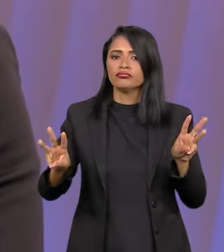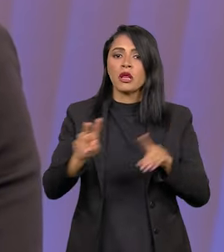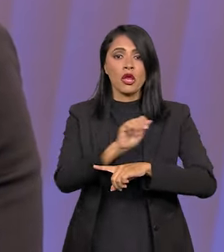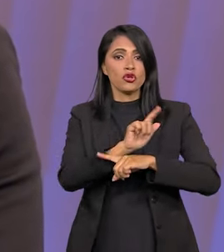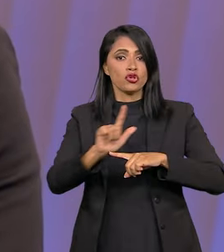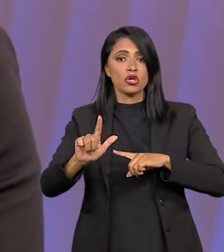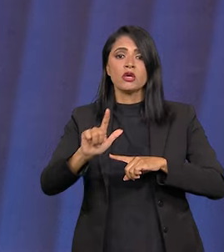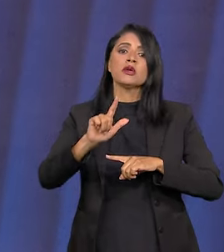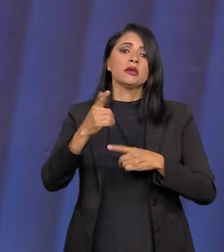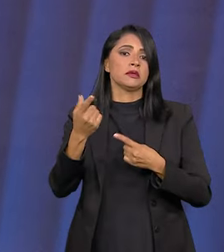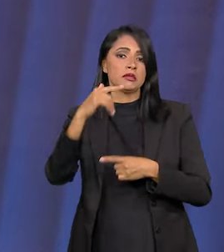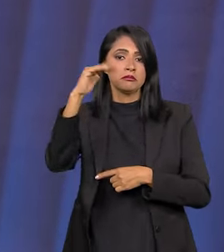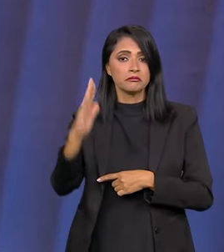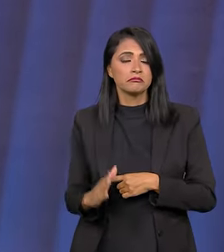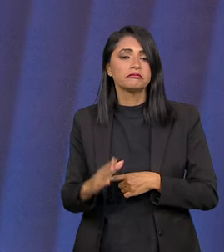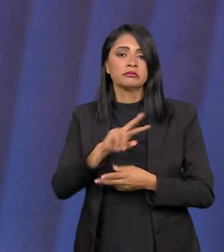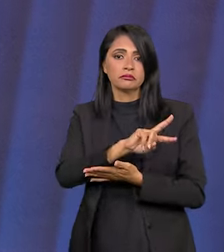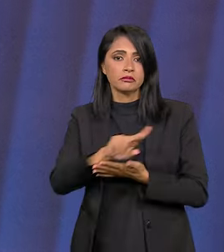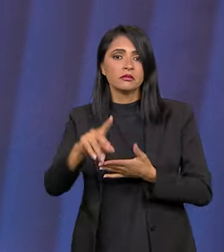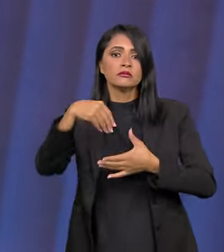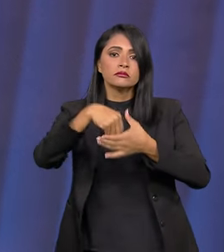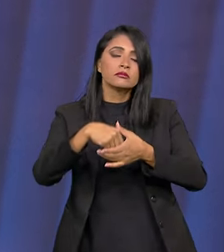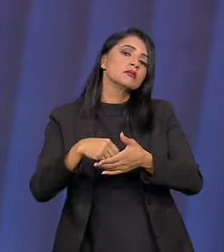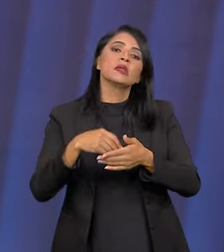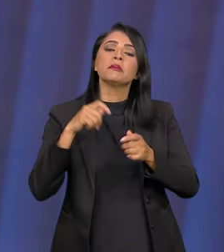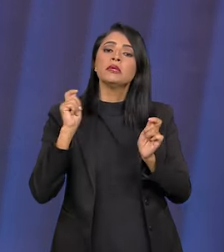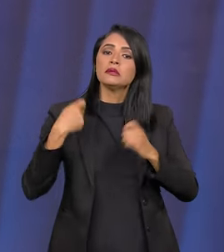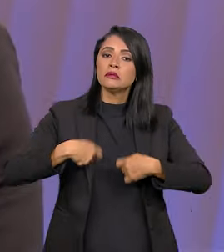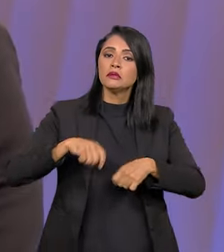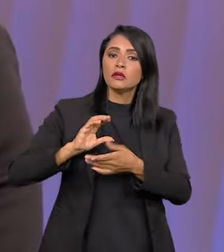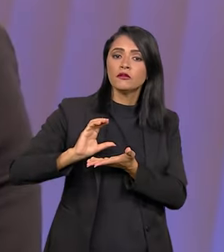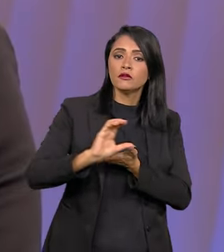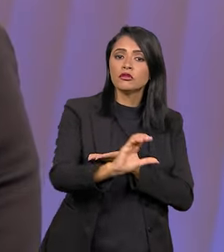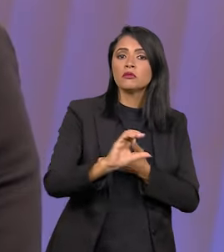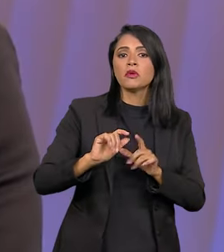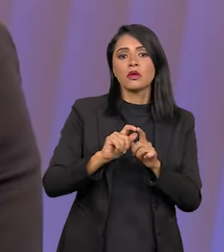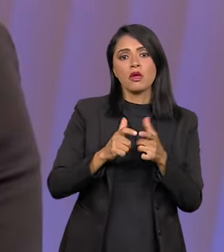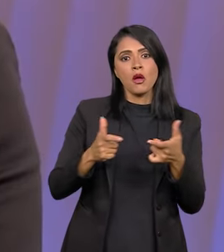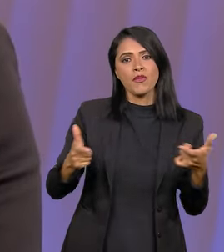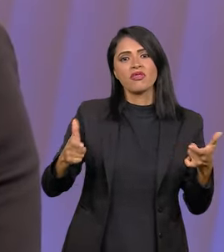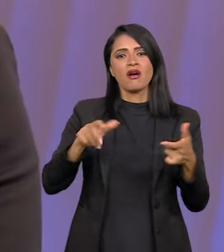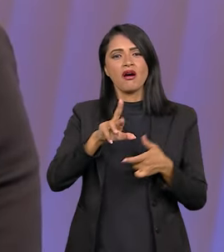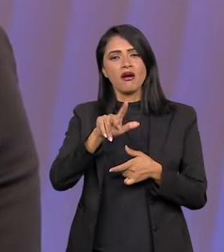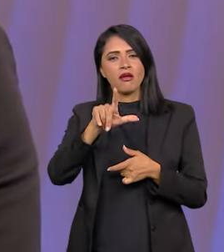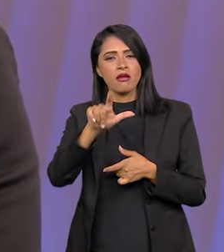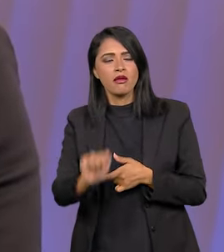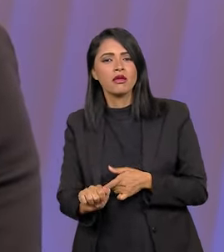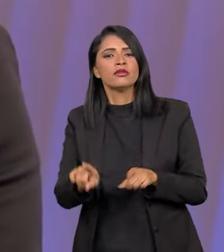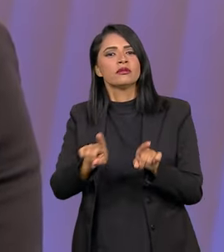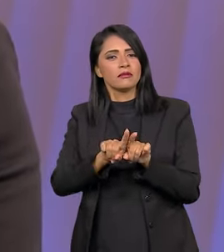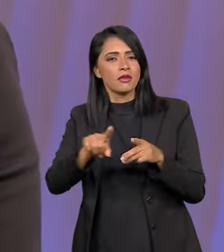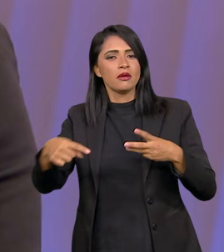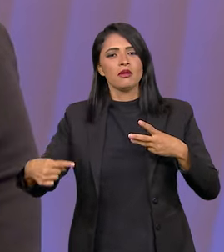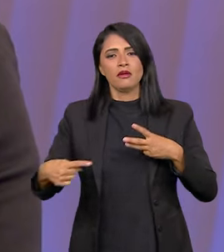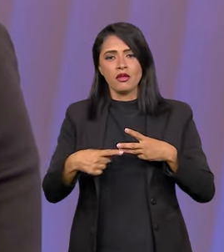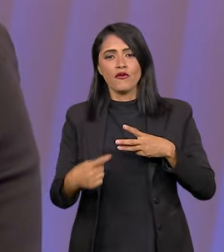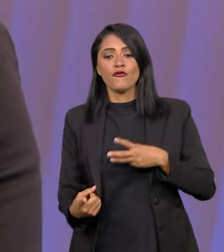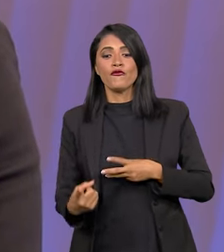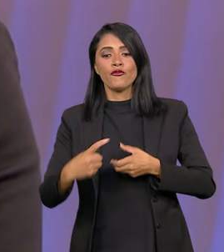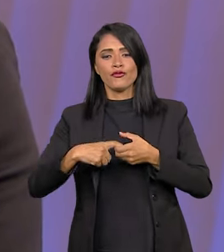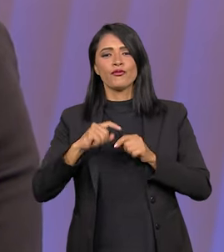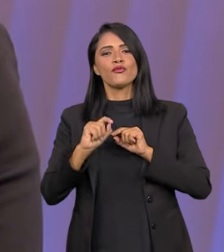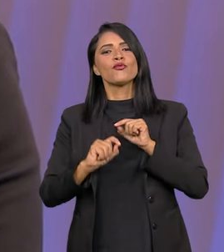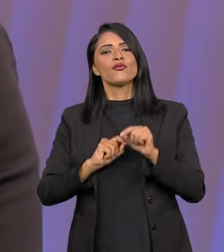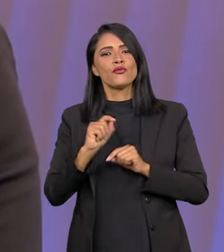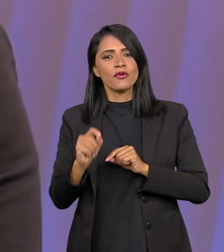rádio, seja a agência. E esse processo inclui investimento, inclui a expansão da rede, inclui